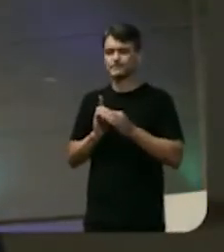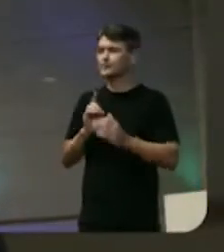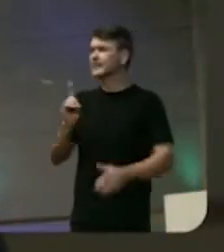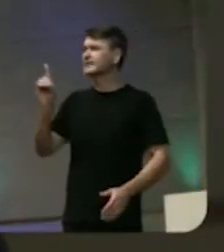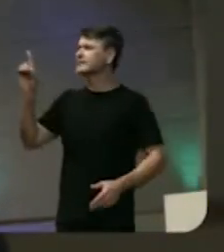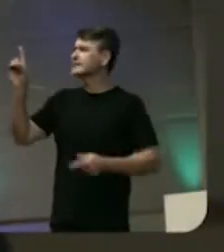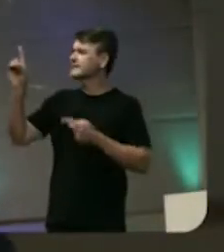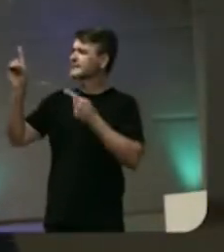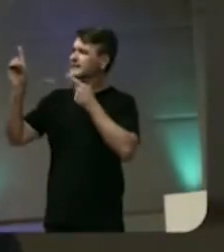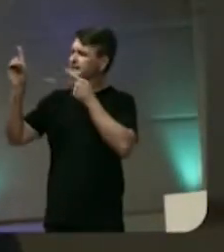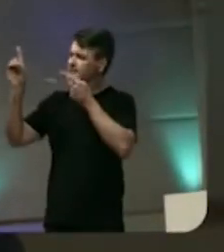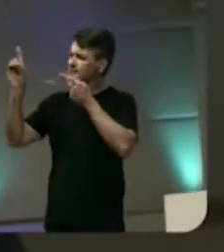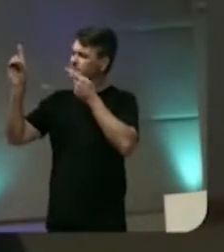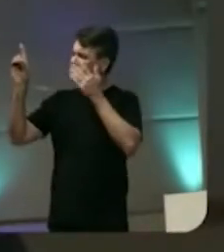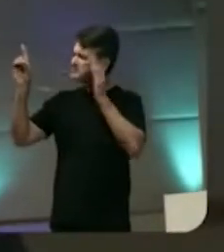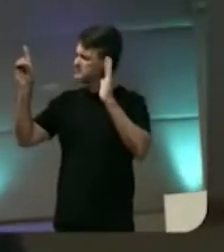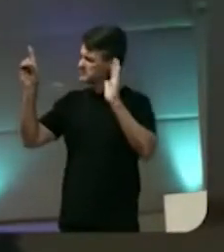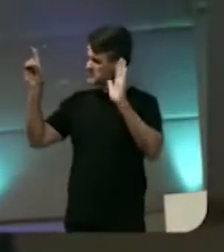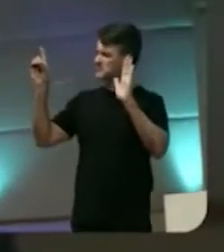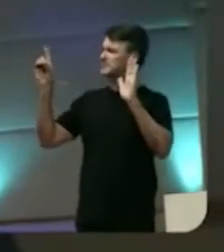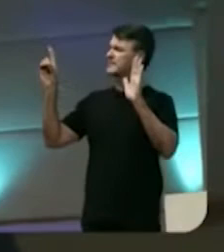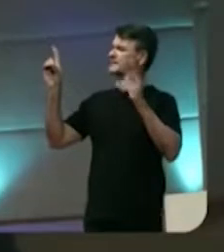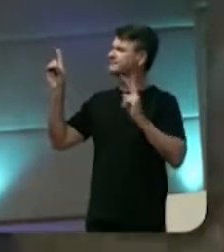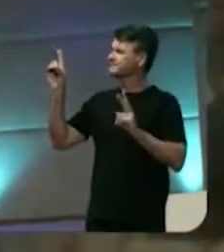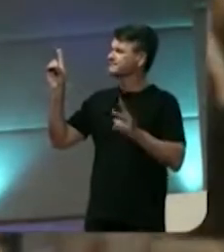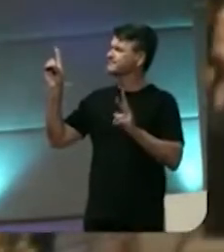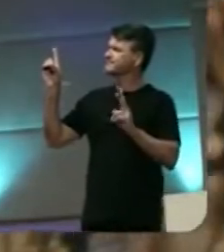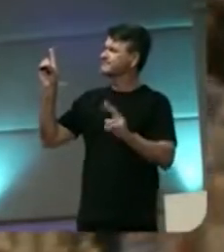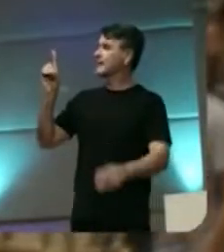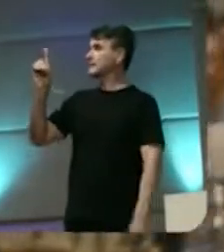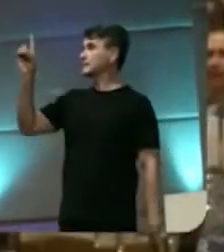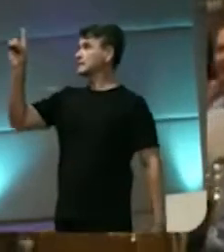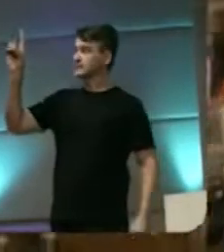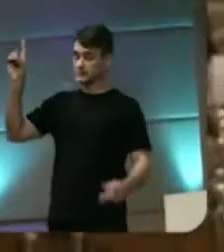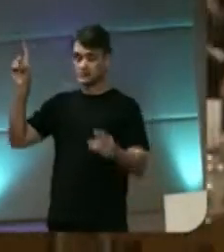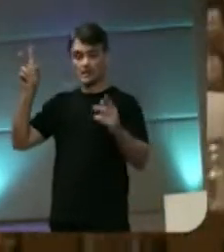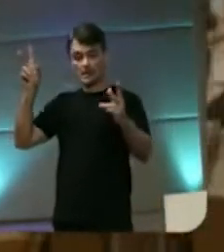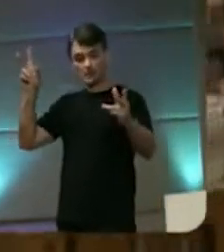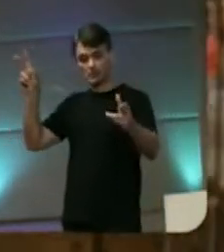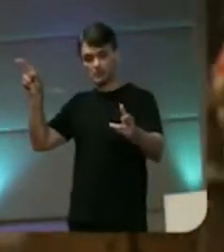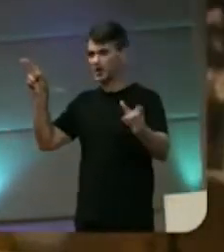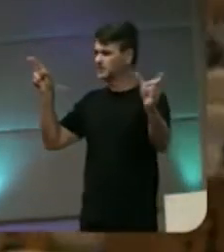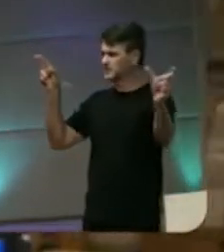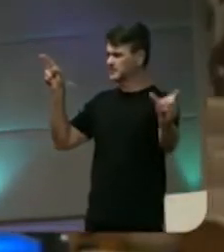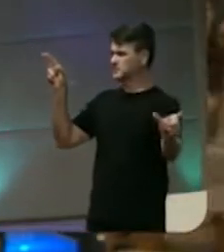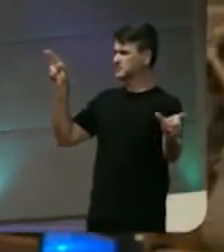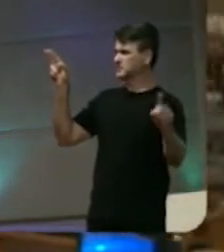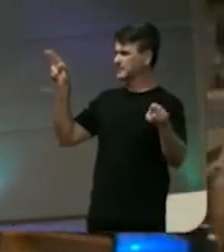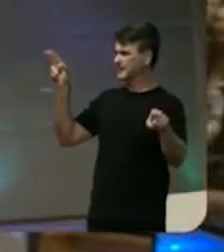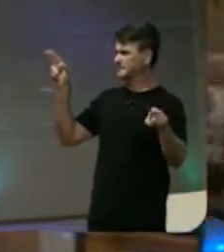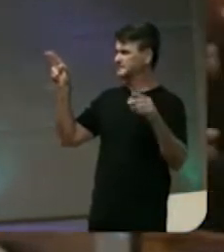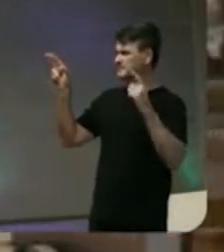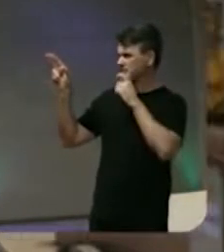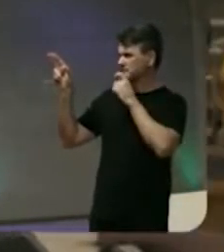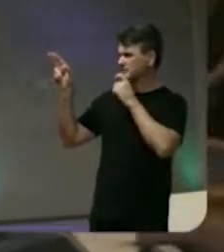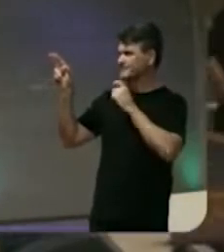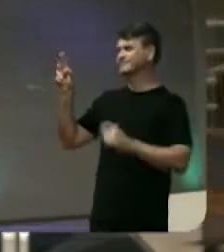Deus de promessas, Deus que não é homem pra